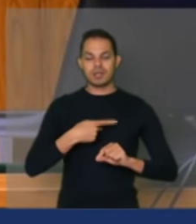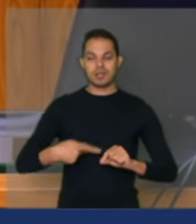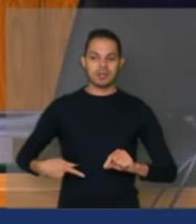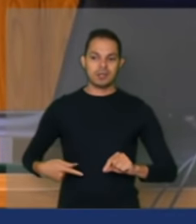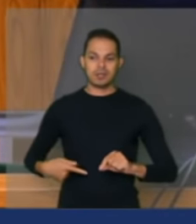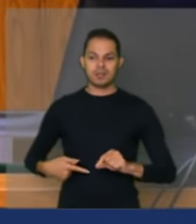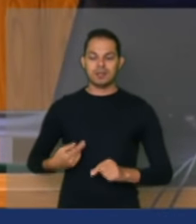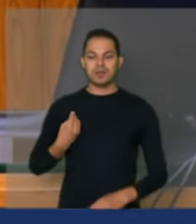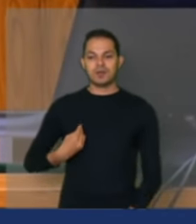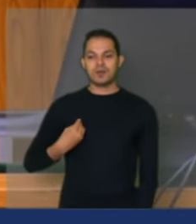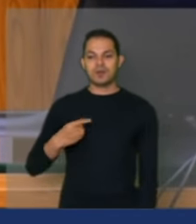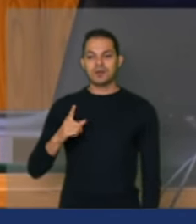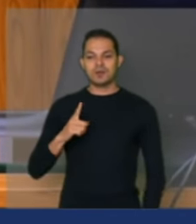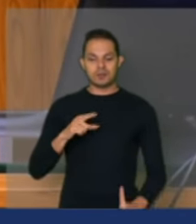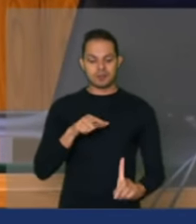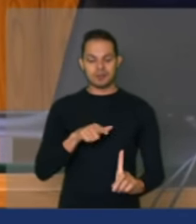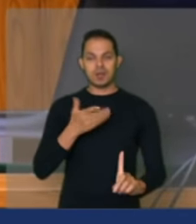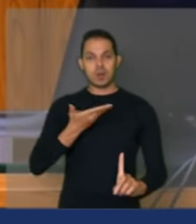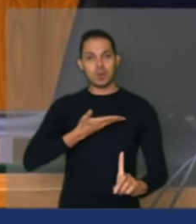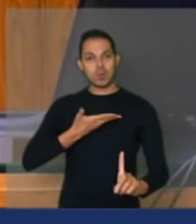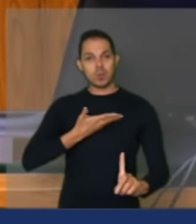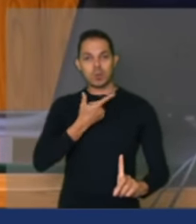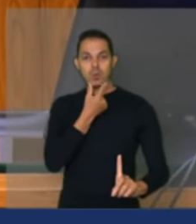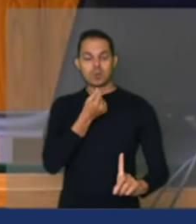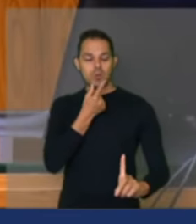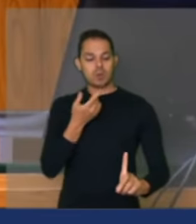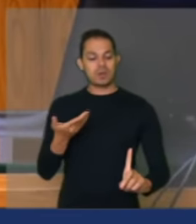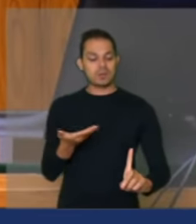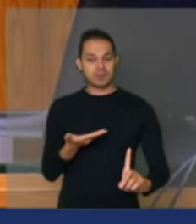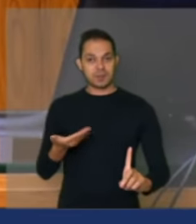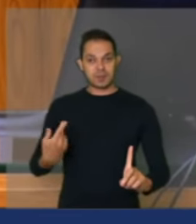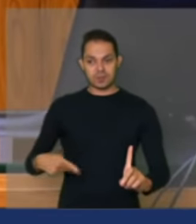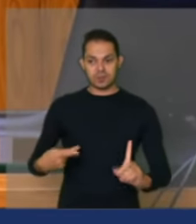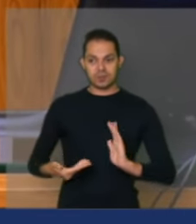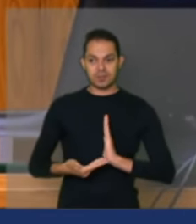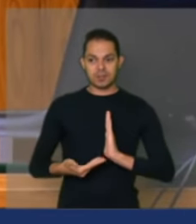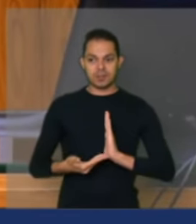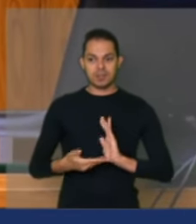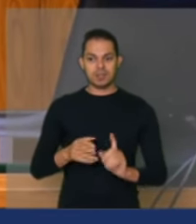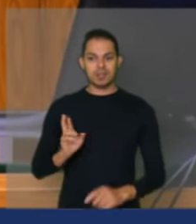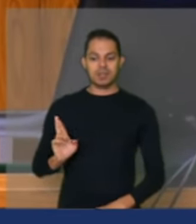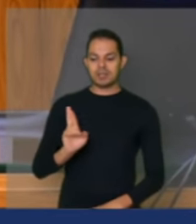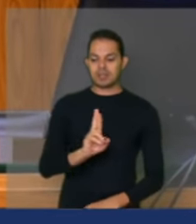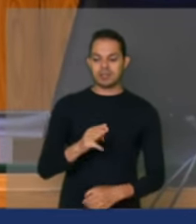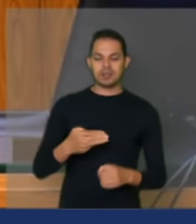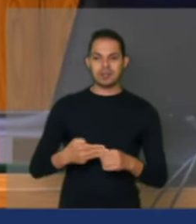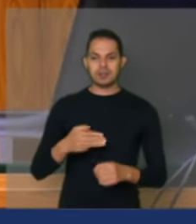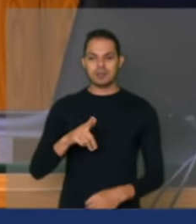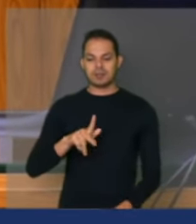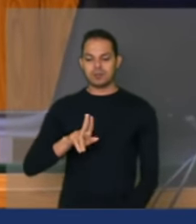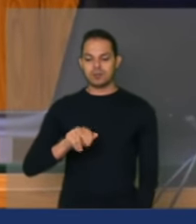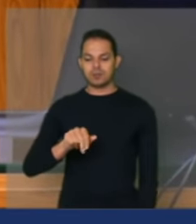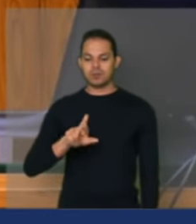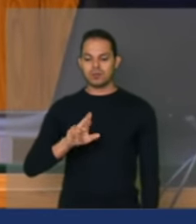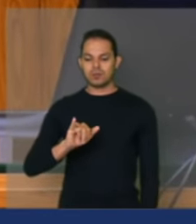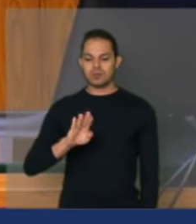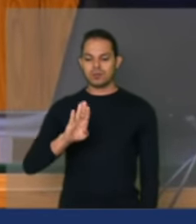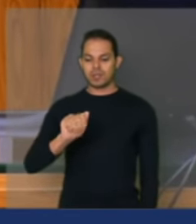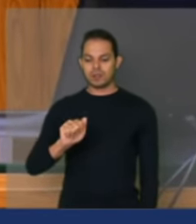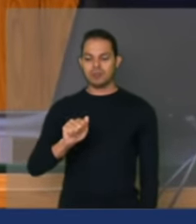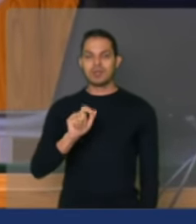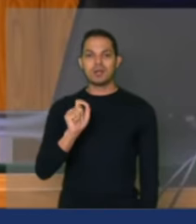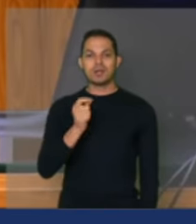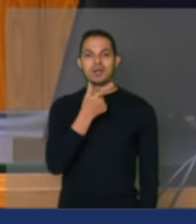presença de um grande amigo nesta Casa de Leis, representando o município de Guariba, está o prefeito